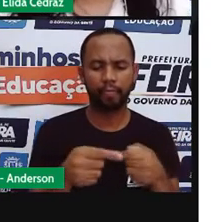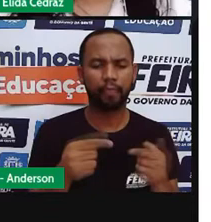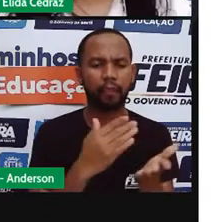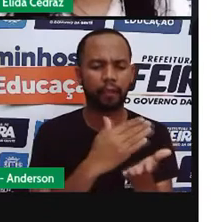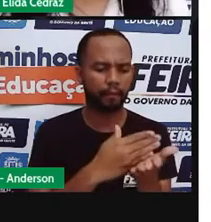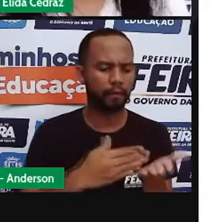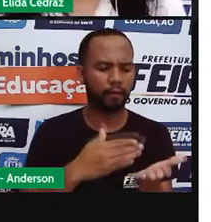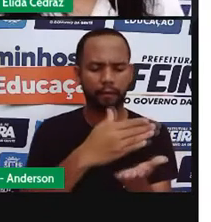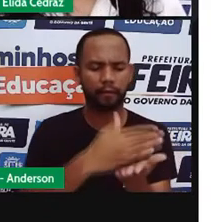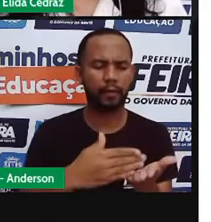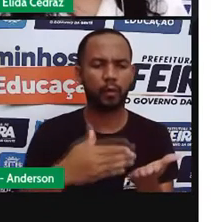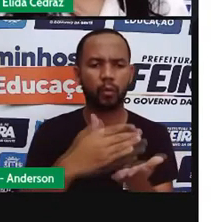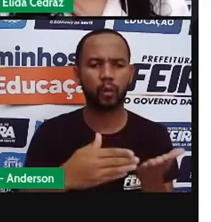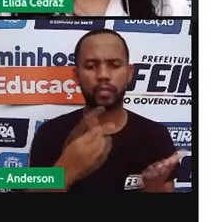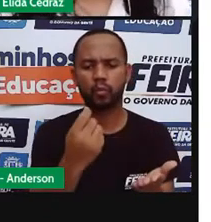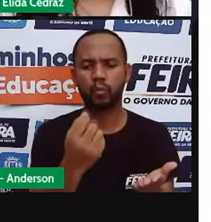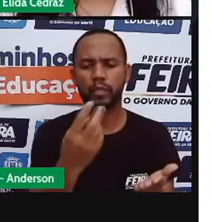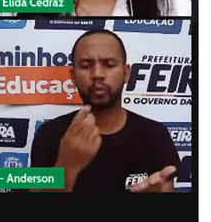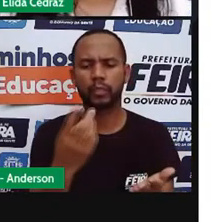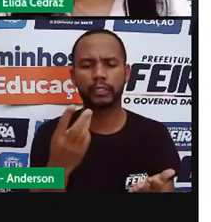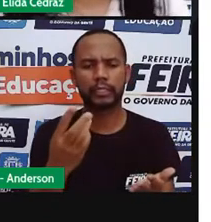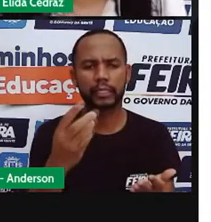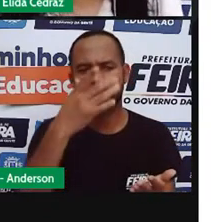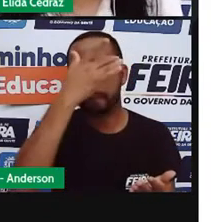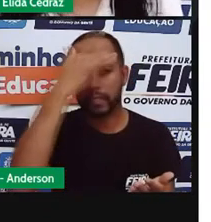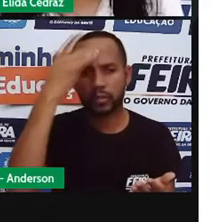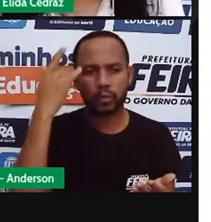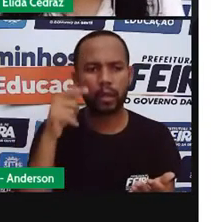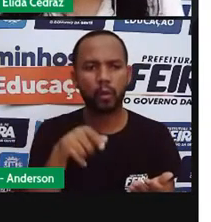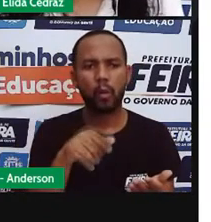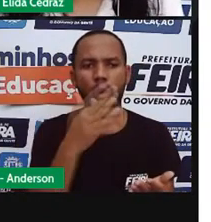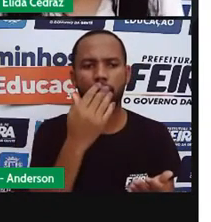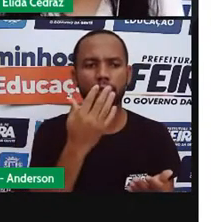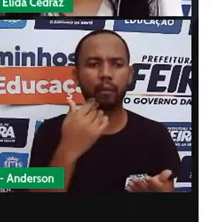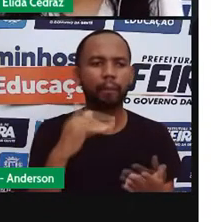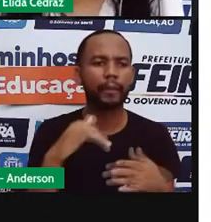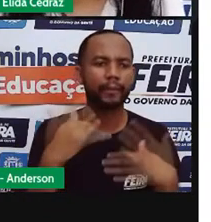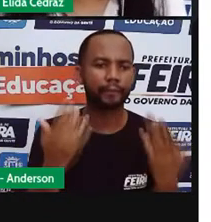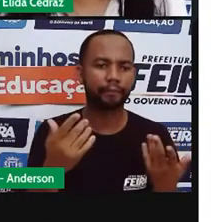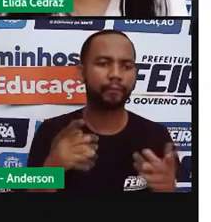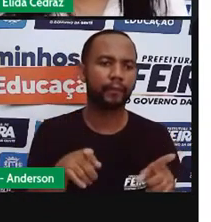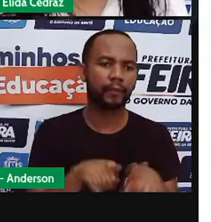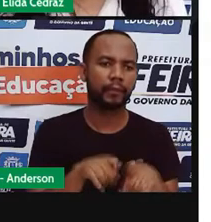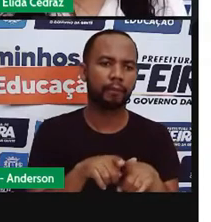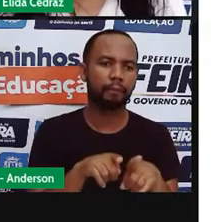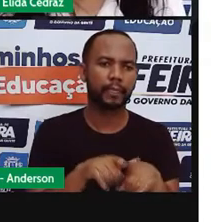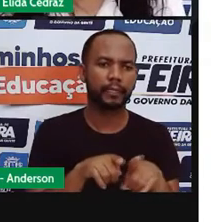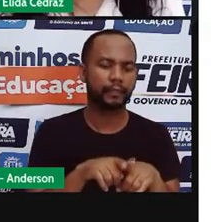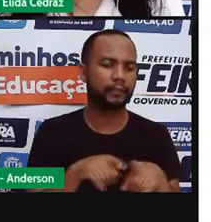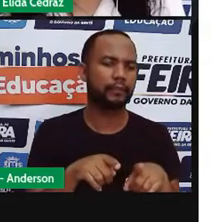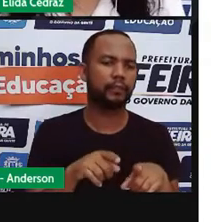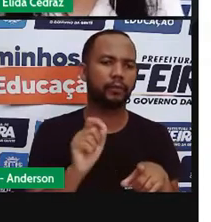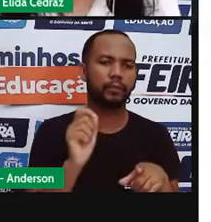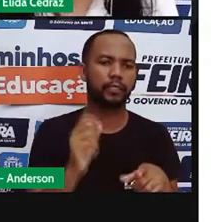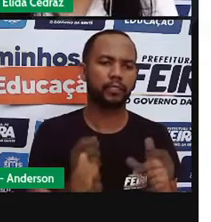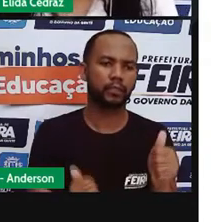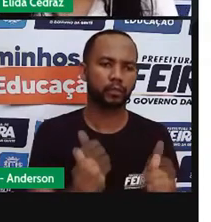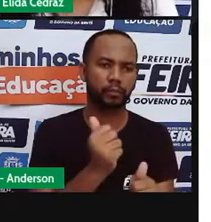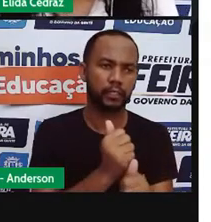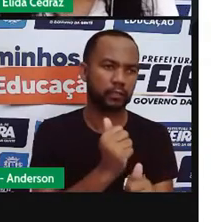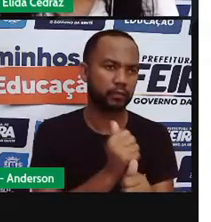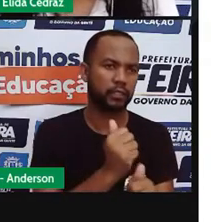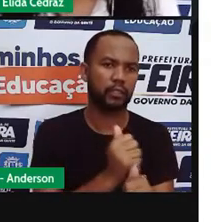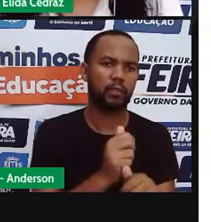porções, quantas pessoas podem comer aquele alimento e também as substituições. A